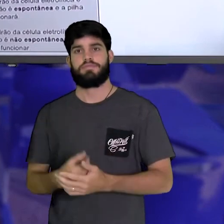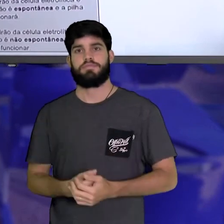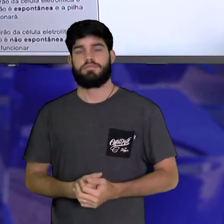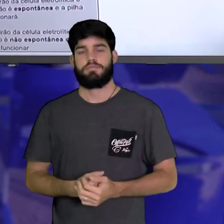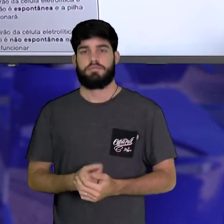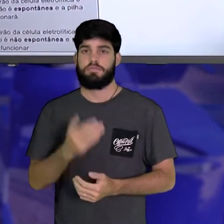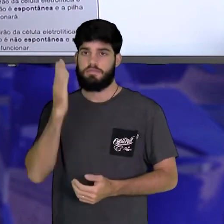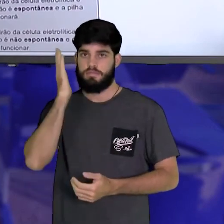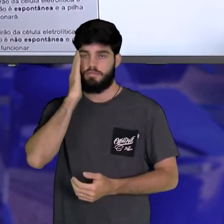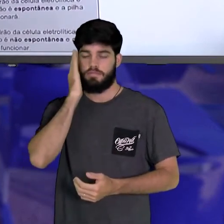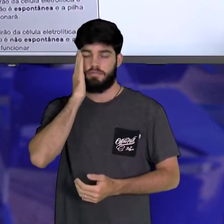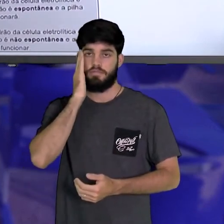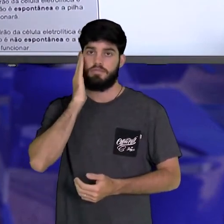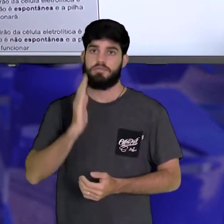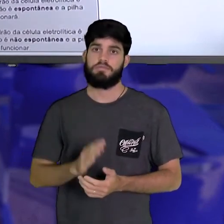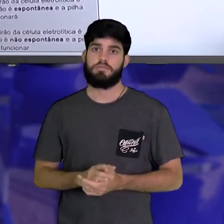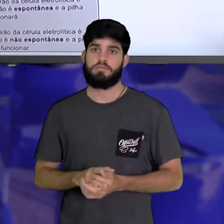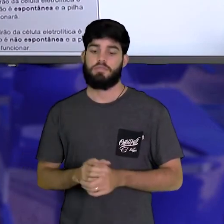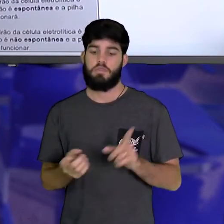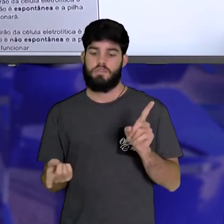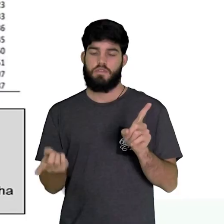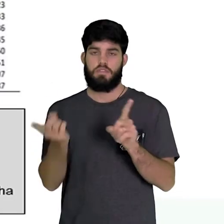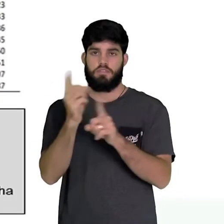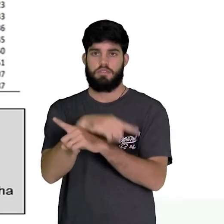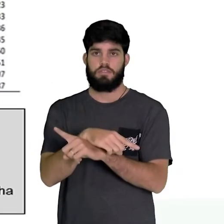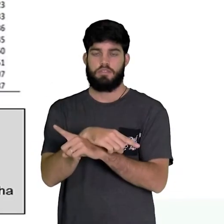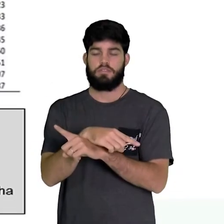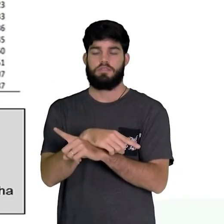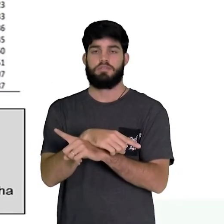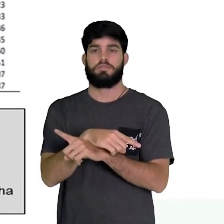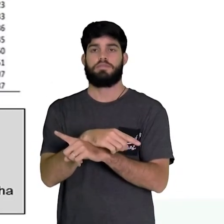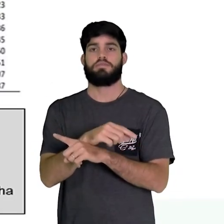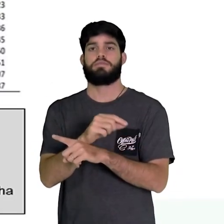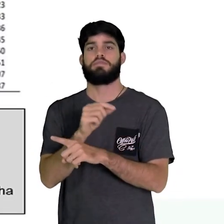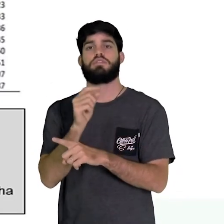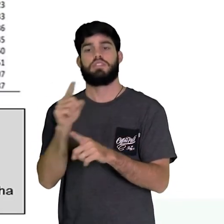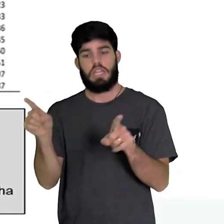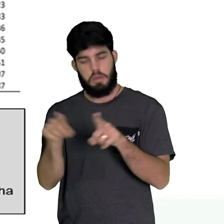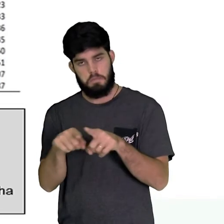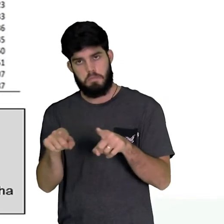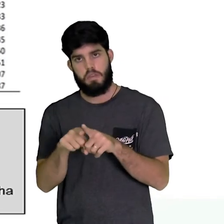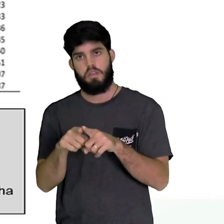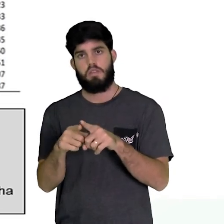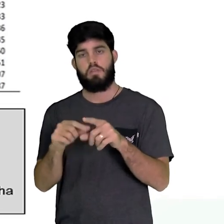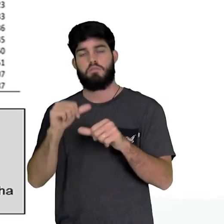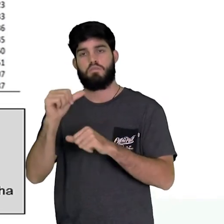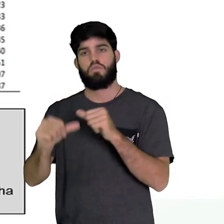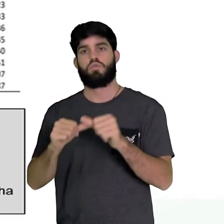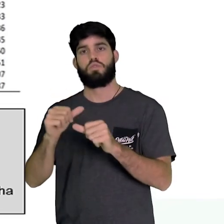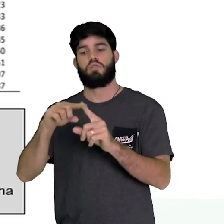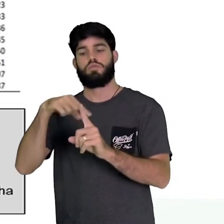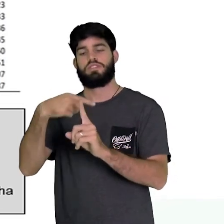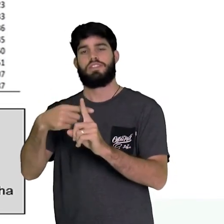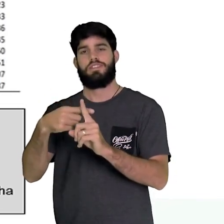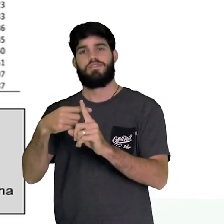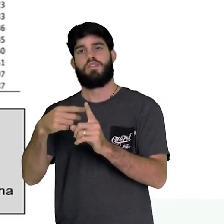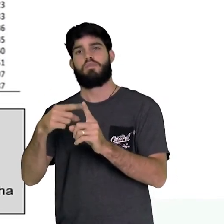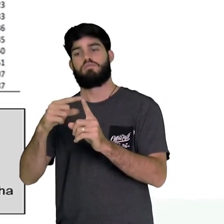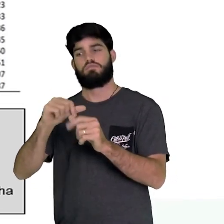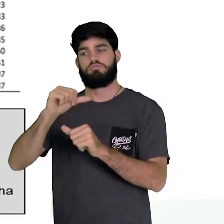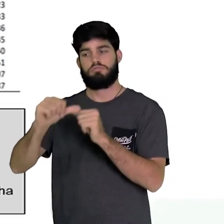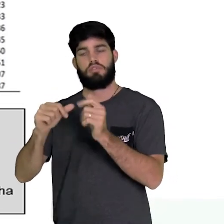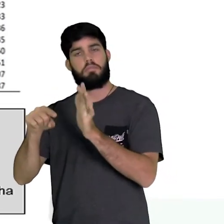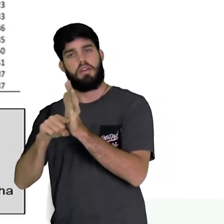Se liga nisso, invertendo uma equação eletroquímica, inverte também a voltagem. Então, nós temos aqui